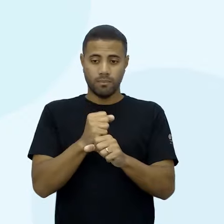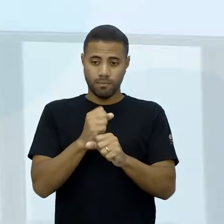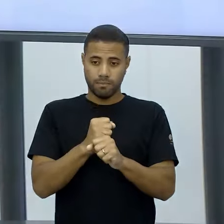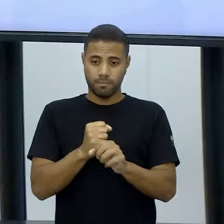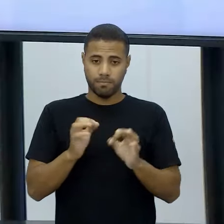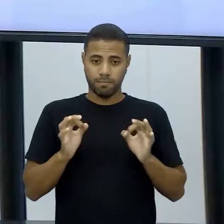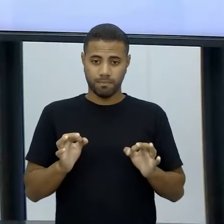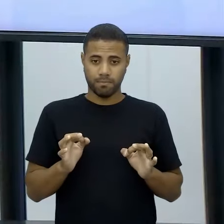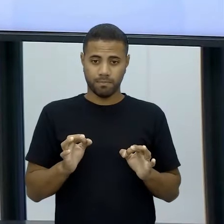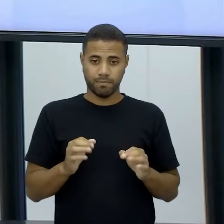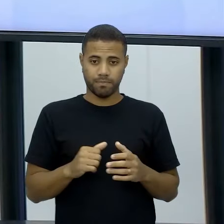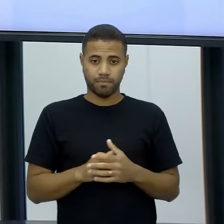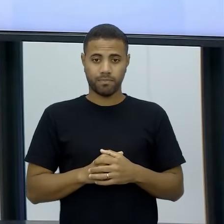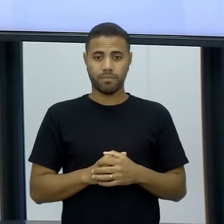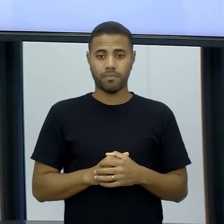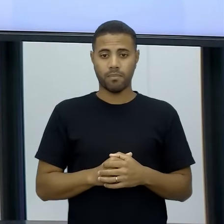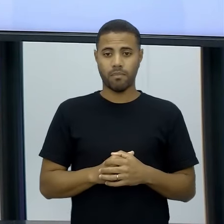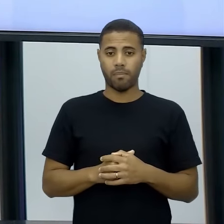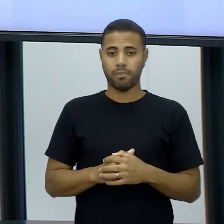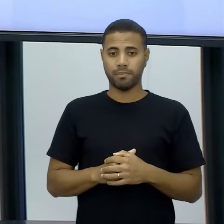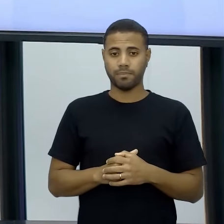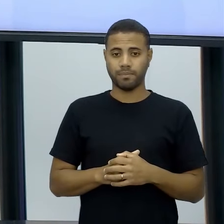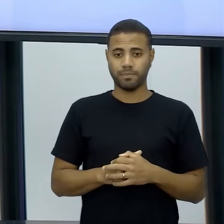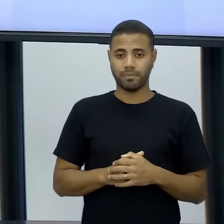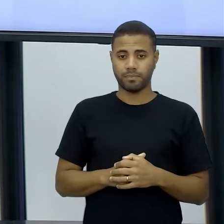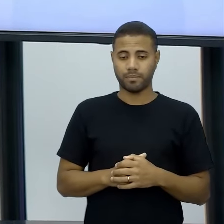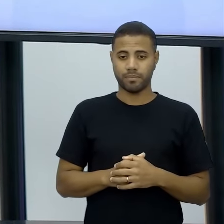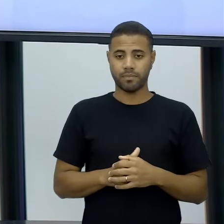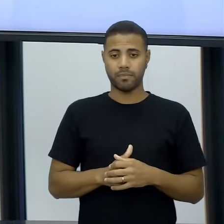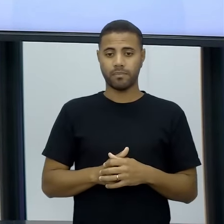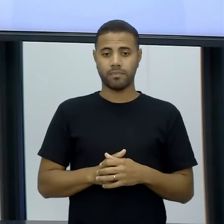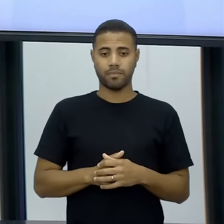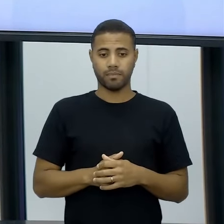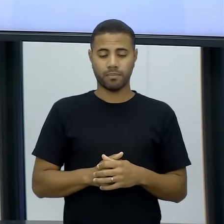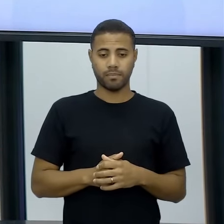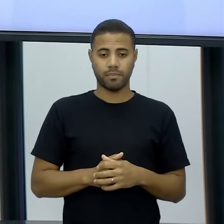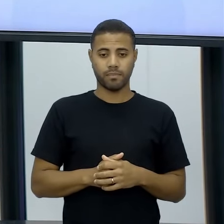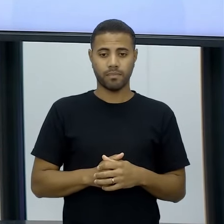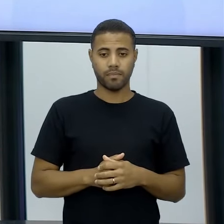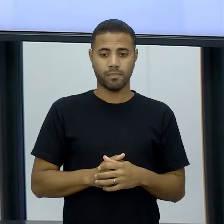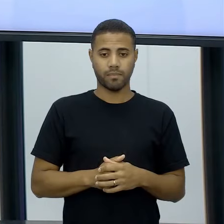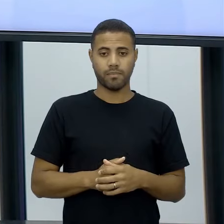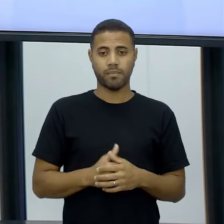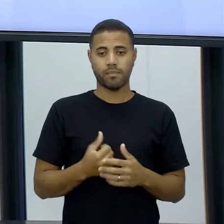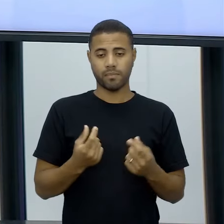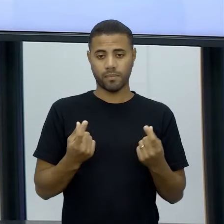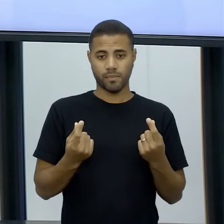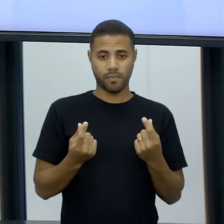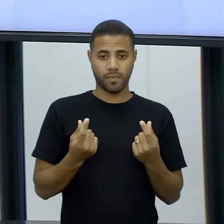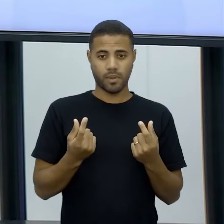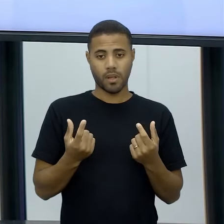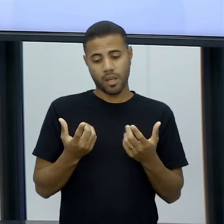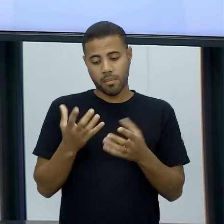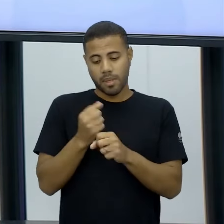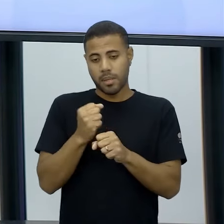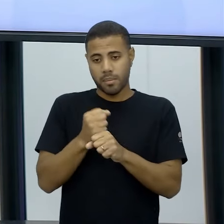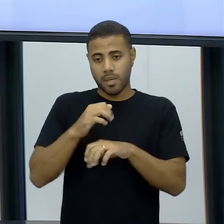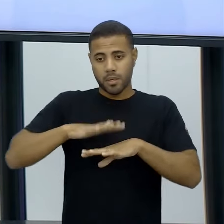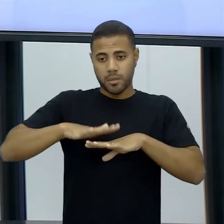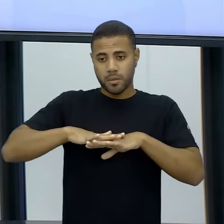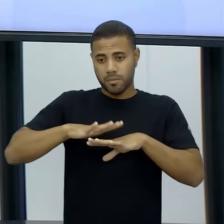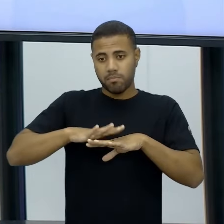E o que acontece? Dados homogêneos são aqueles que têm o quê? Que têm um valor matemático mais